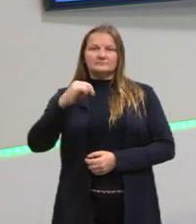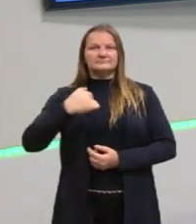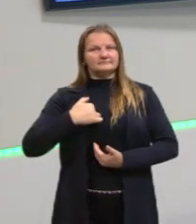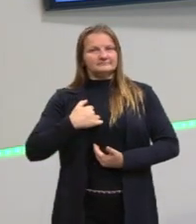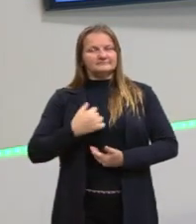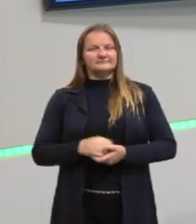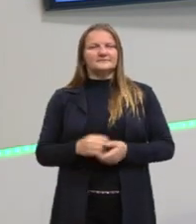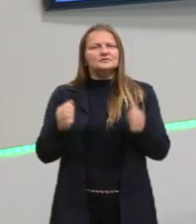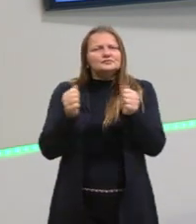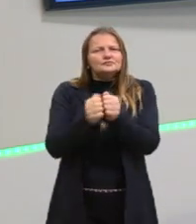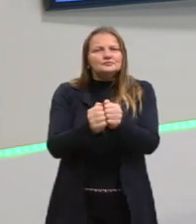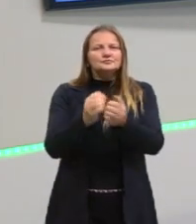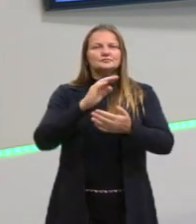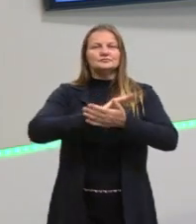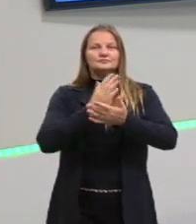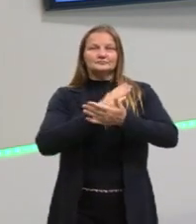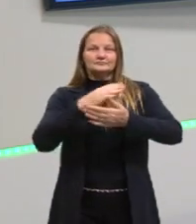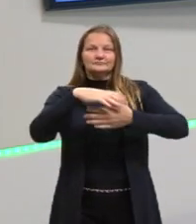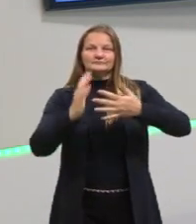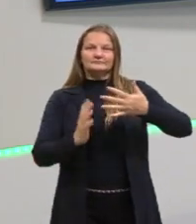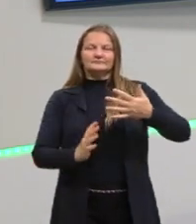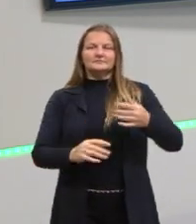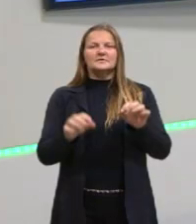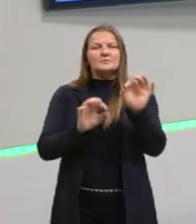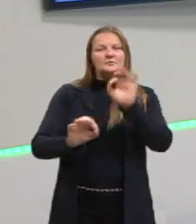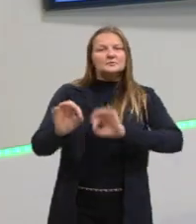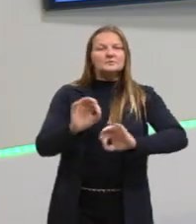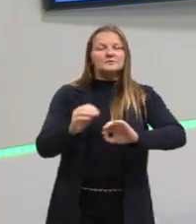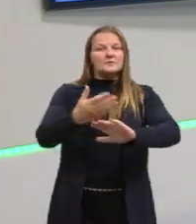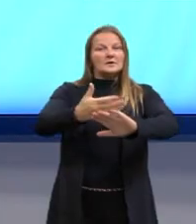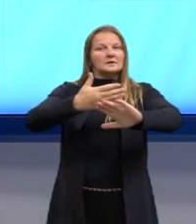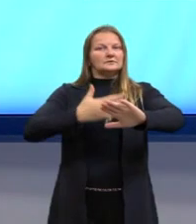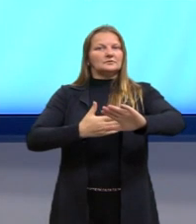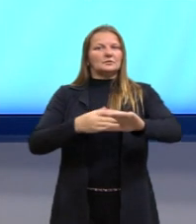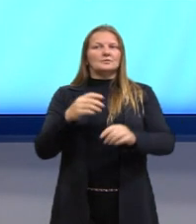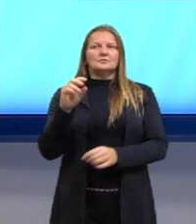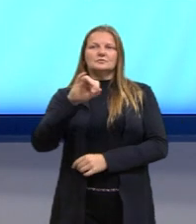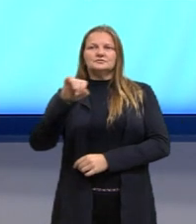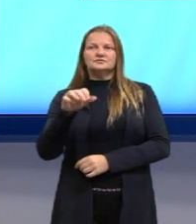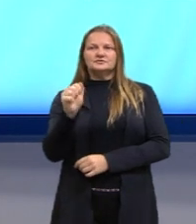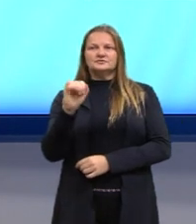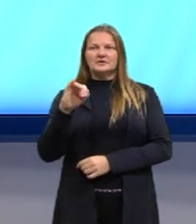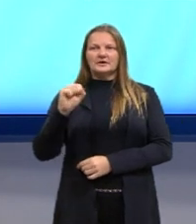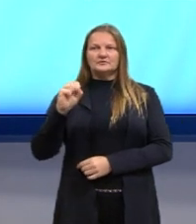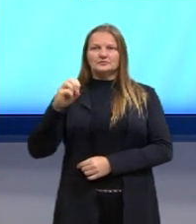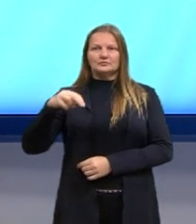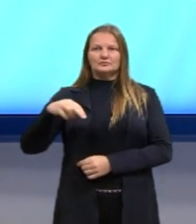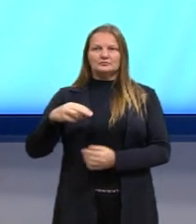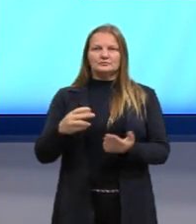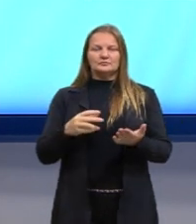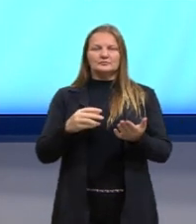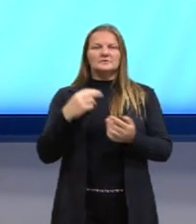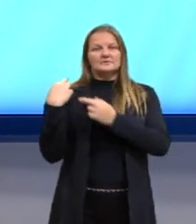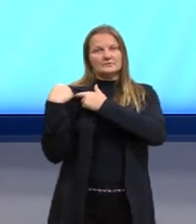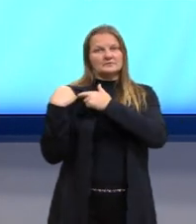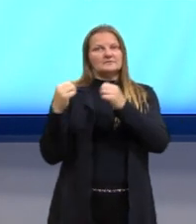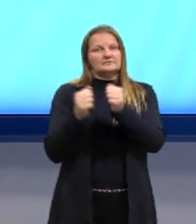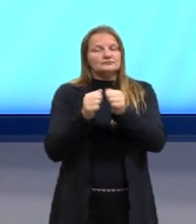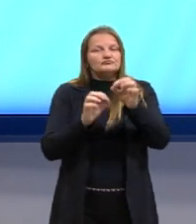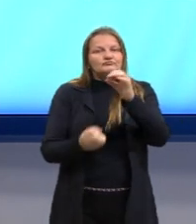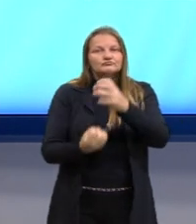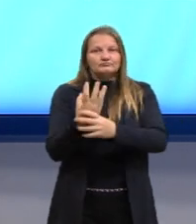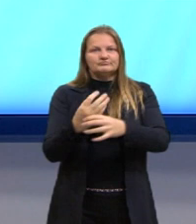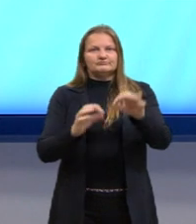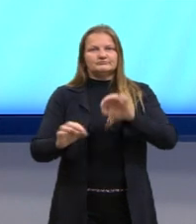sempre conosco e também na preparação das nossas aulas, o professor Jaysson Paulo Bossa, nosso curador e também a